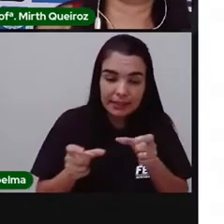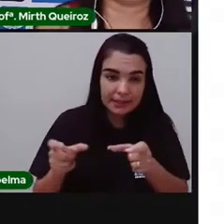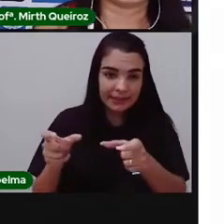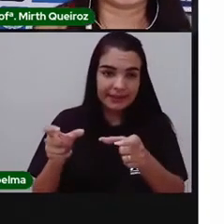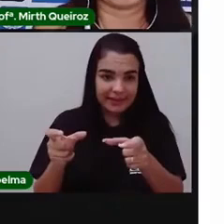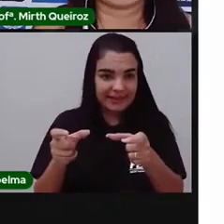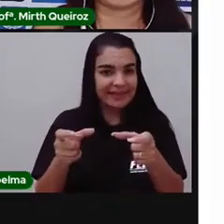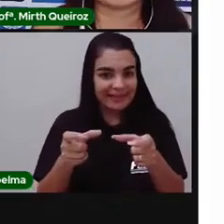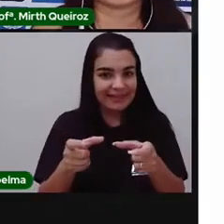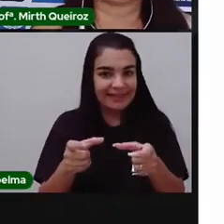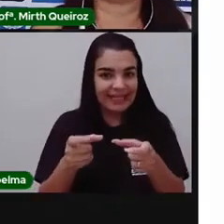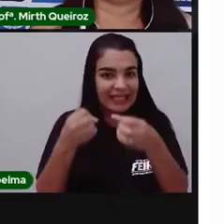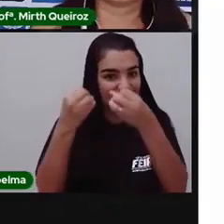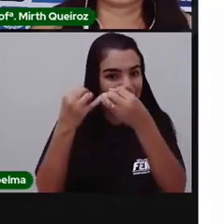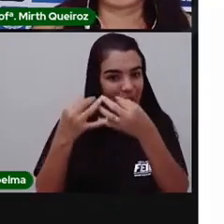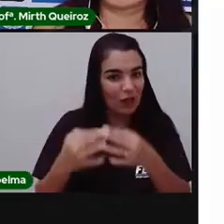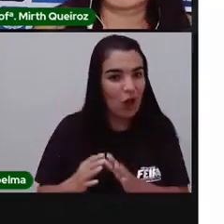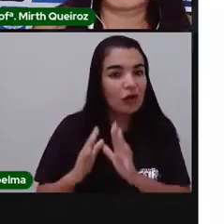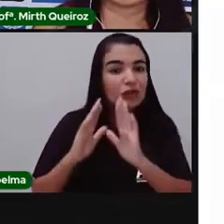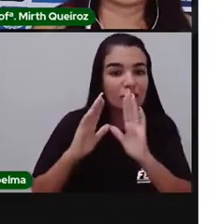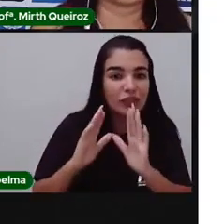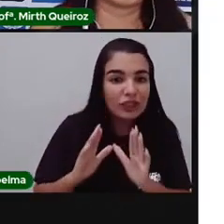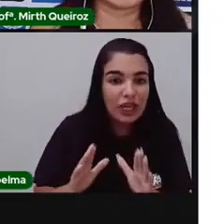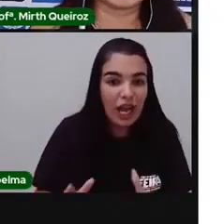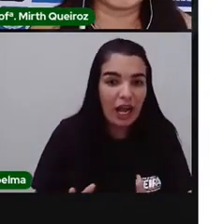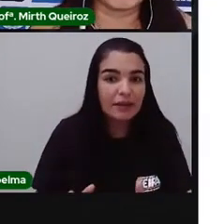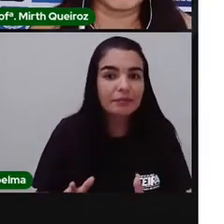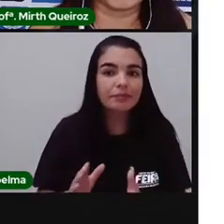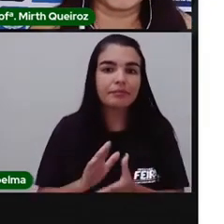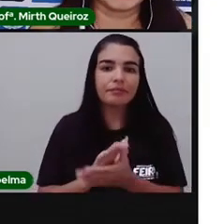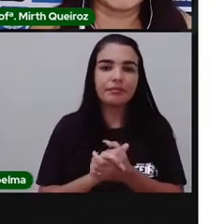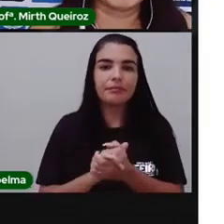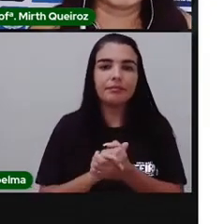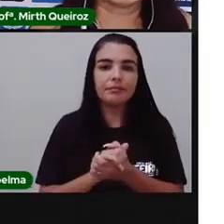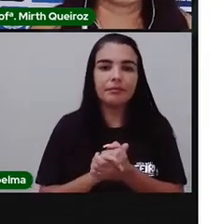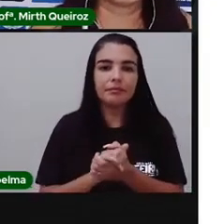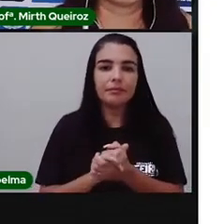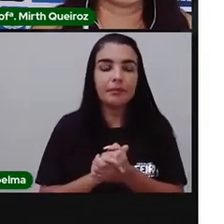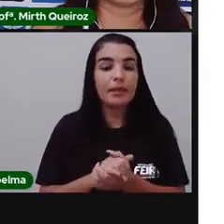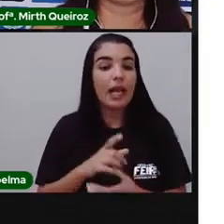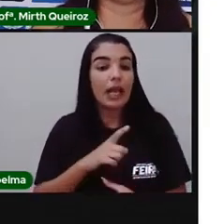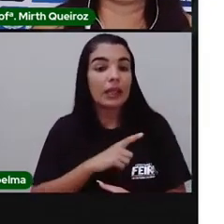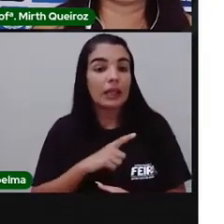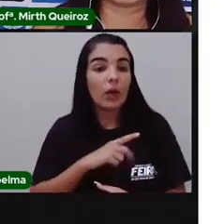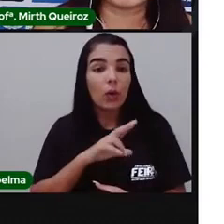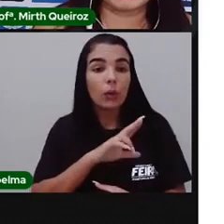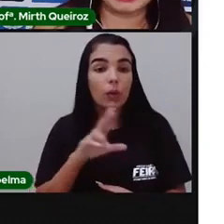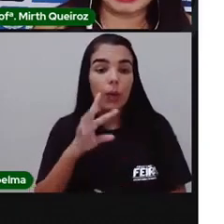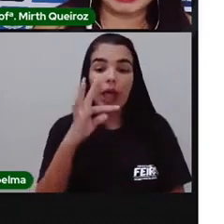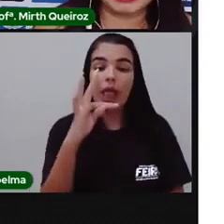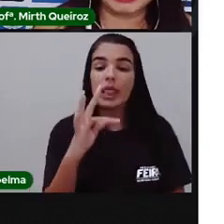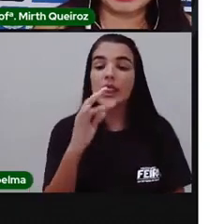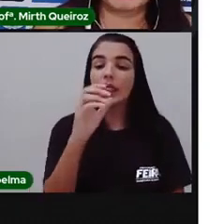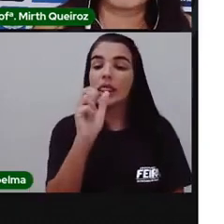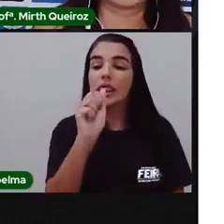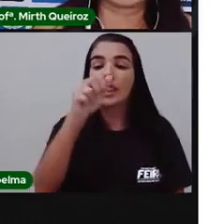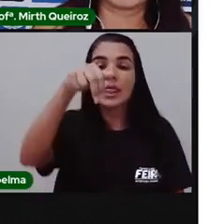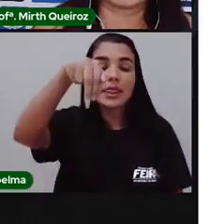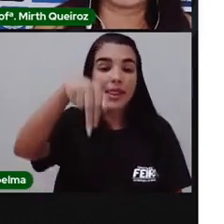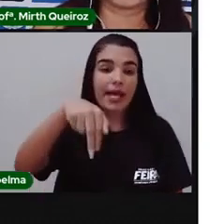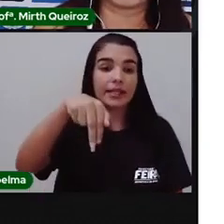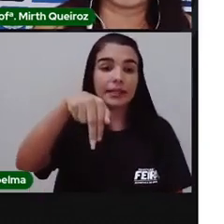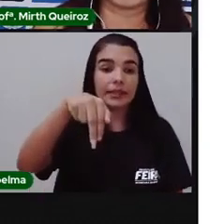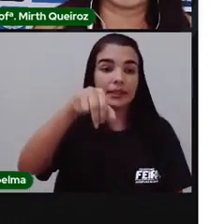médio, dois triângulos pequenos, um quadrado e um paralelogramo. Que são chamados de tãs. Vocês